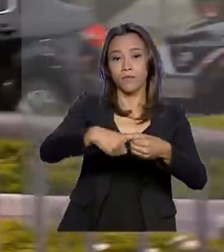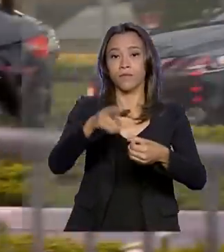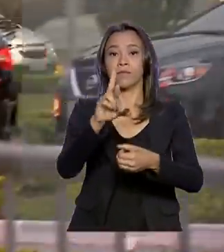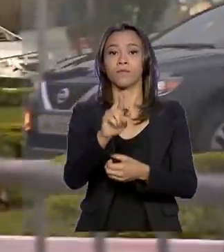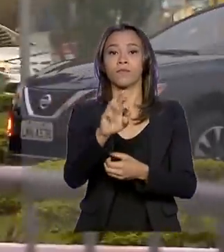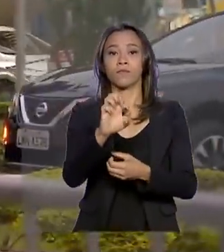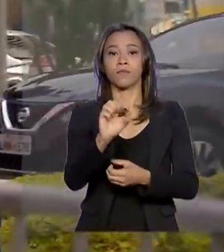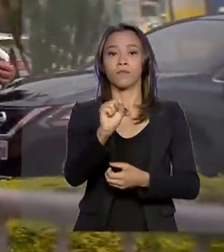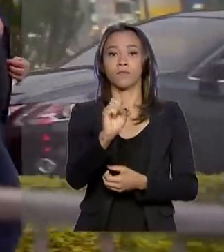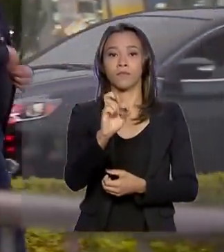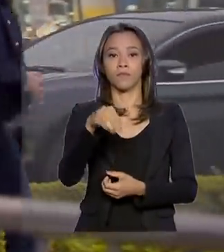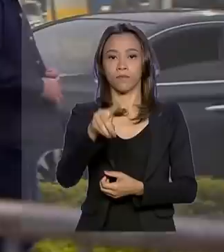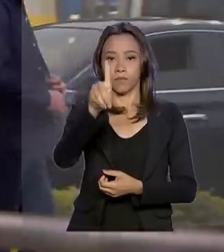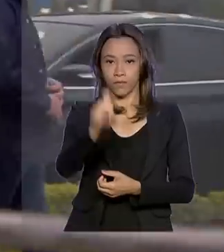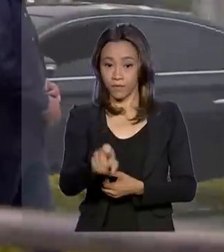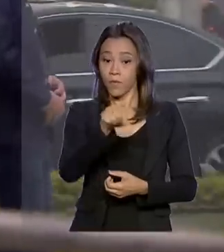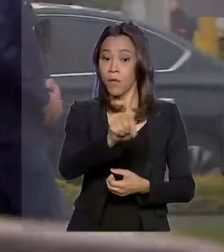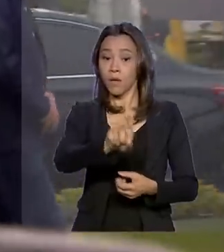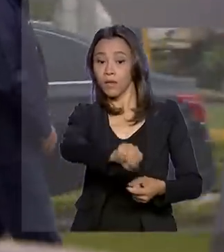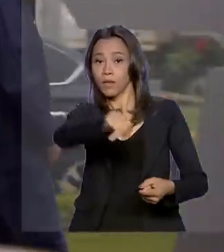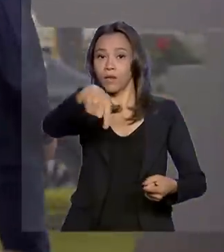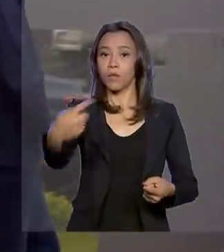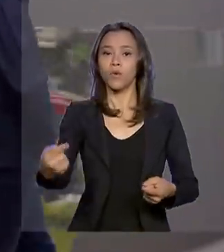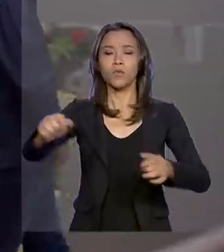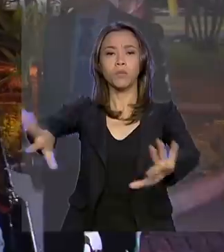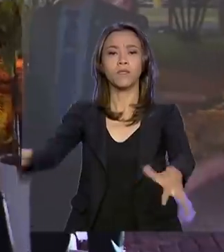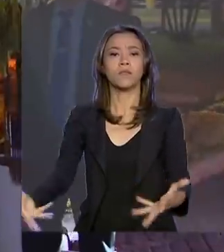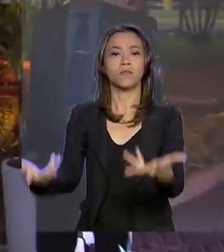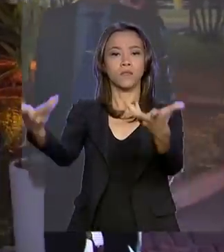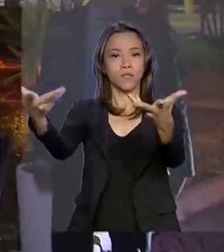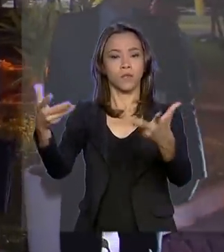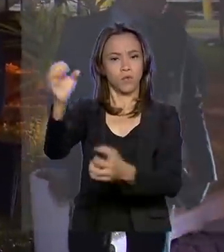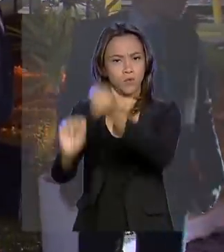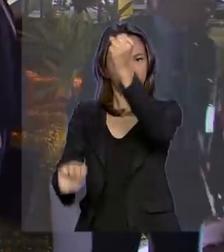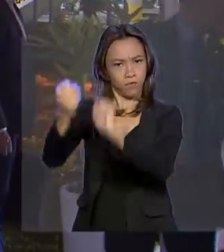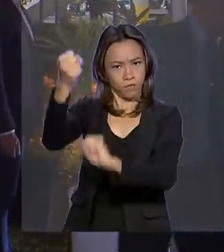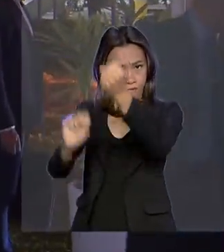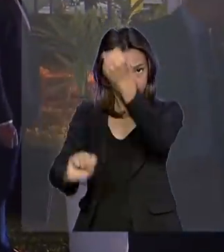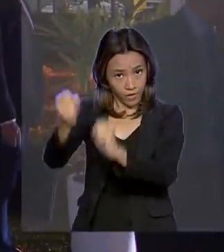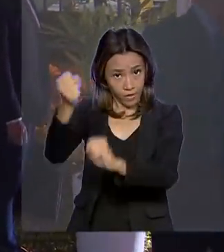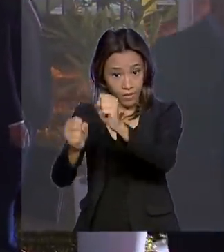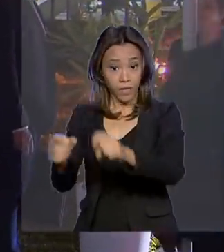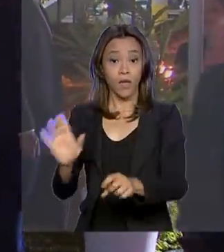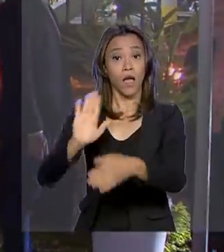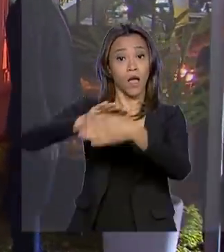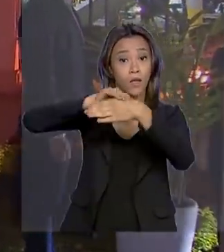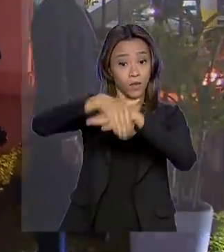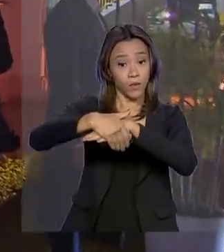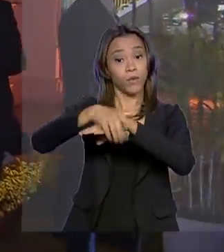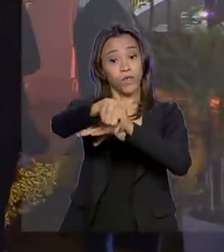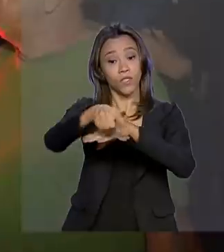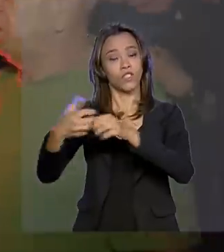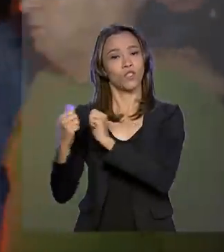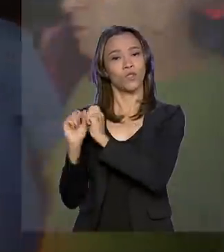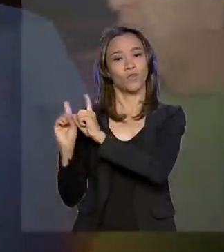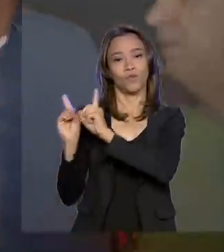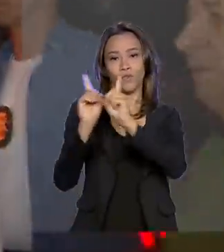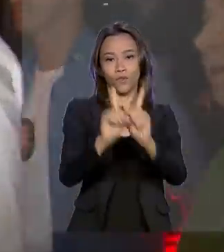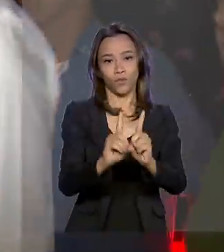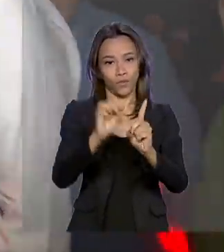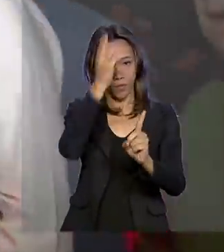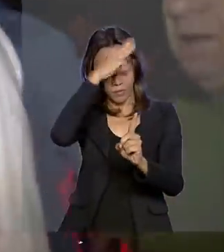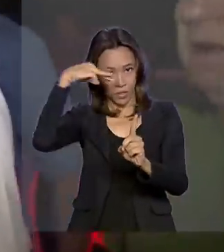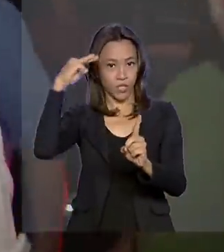para uma cerimônia na fábrica de combustível nuclear. A noite, ele foi acompanhado da primeira-dama, Michele